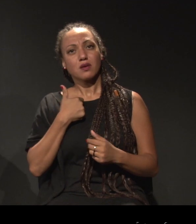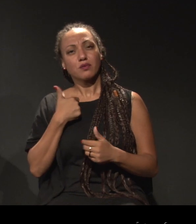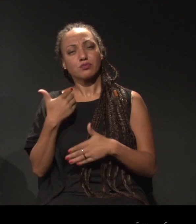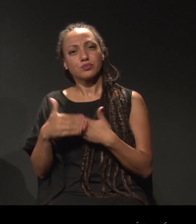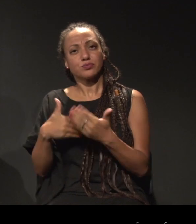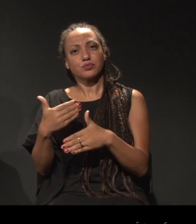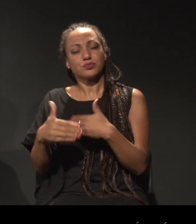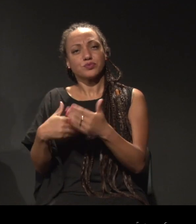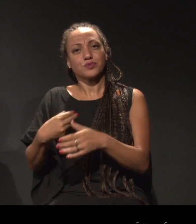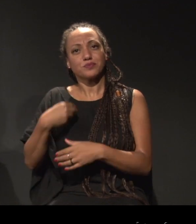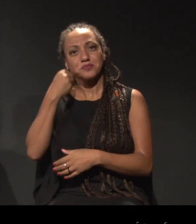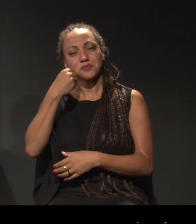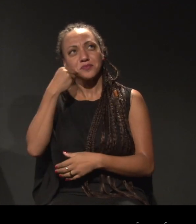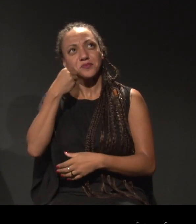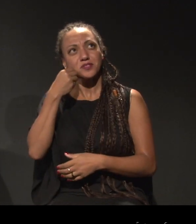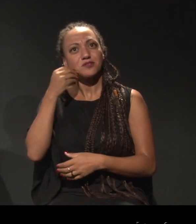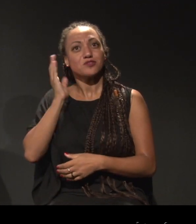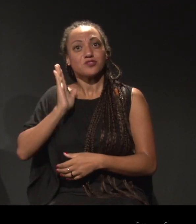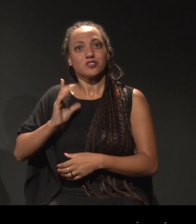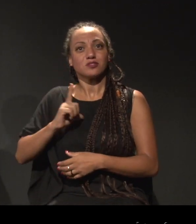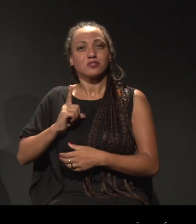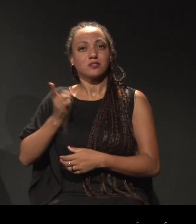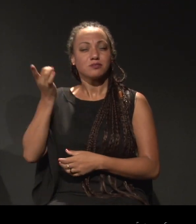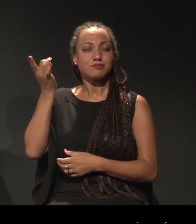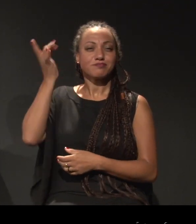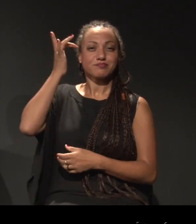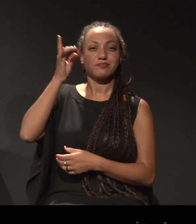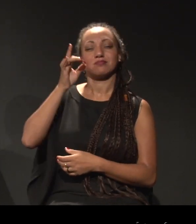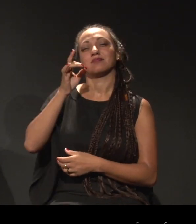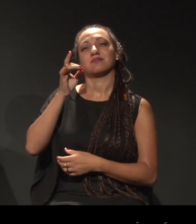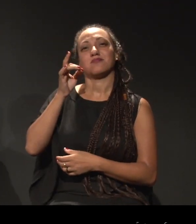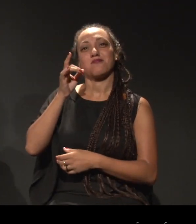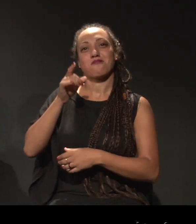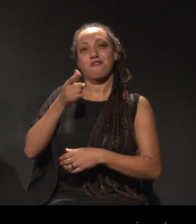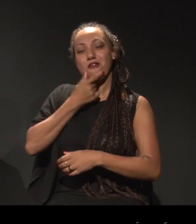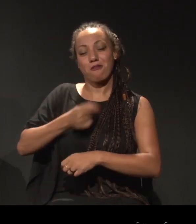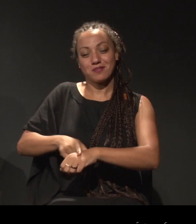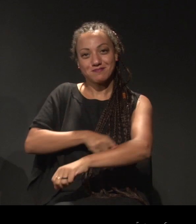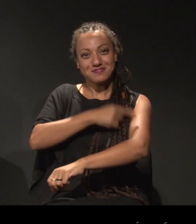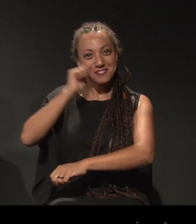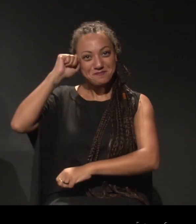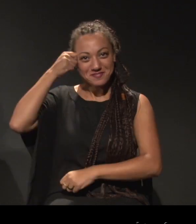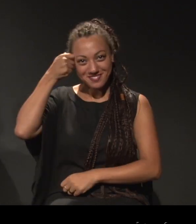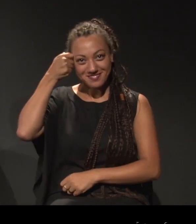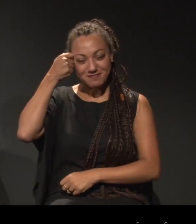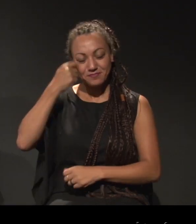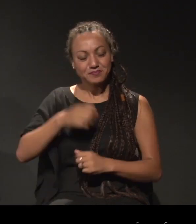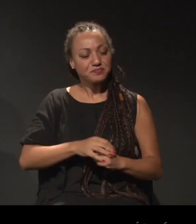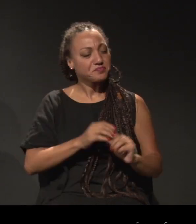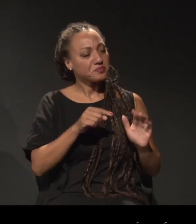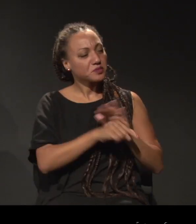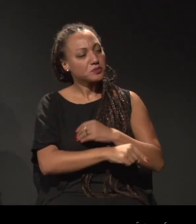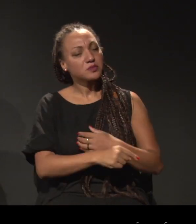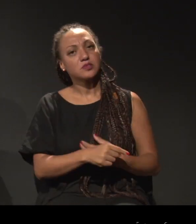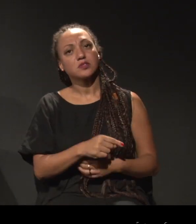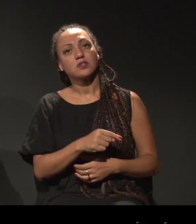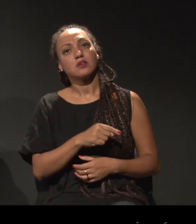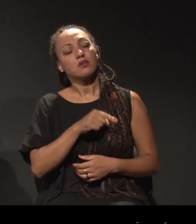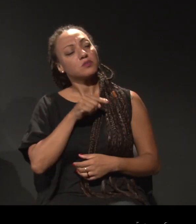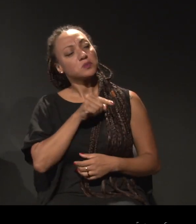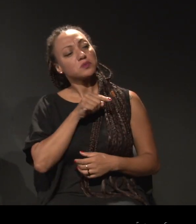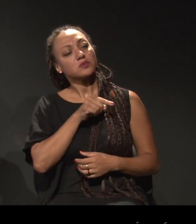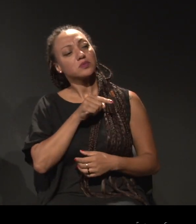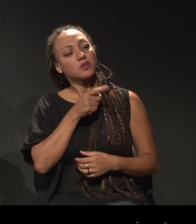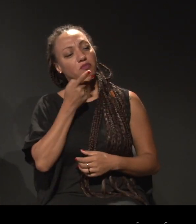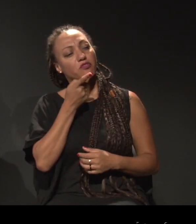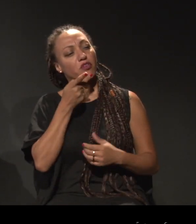um talentoso homem de pele preta. Então, você acha que, à medida que você parte para esse processo